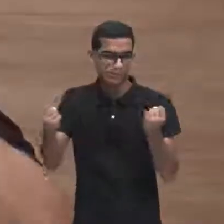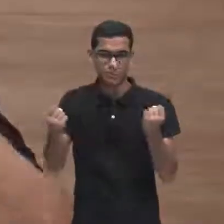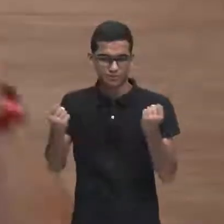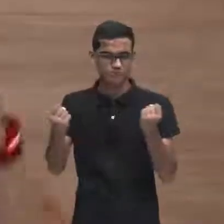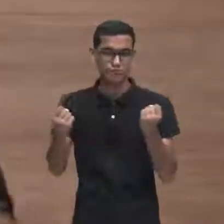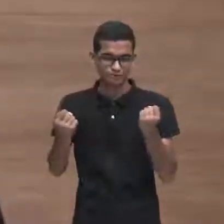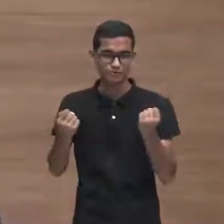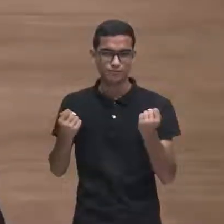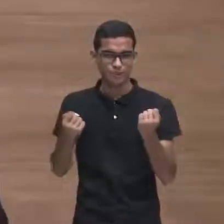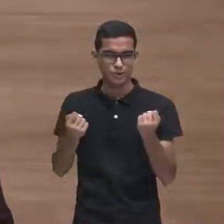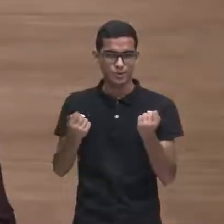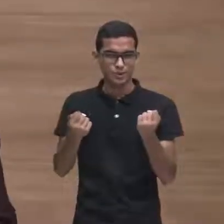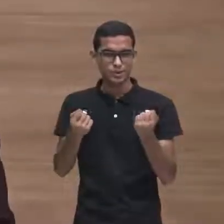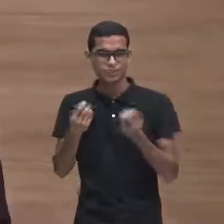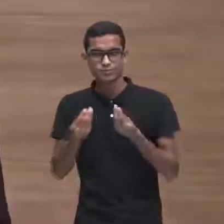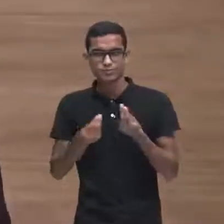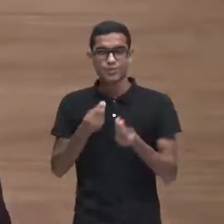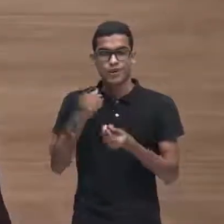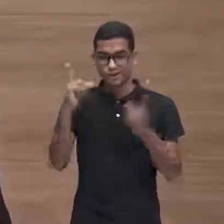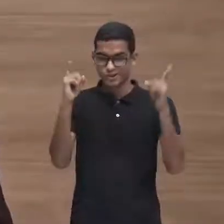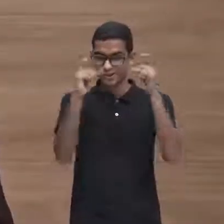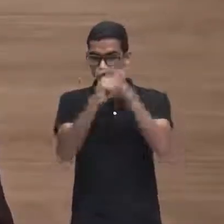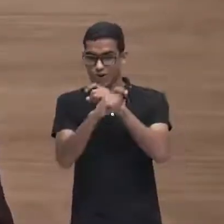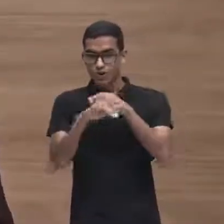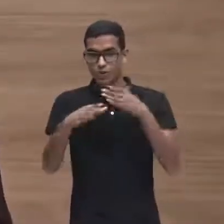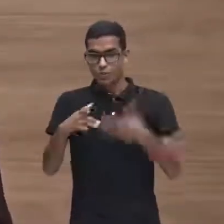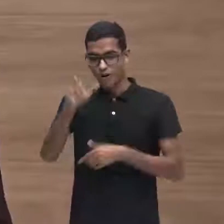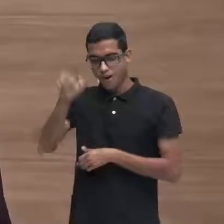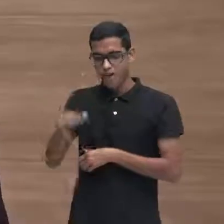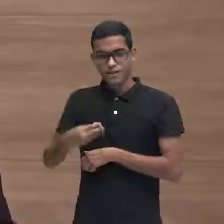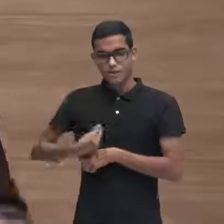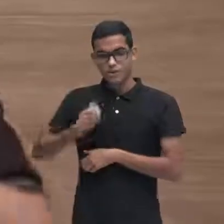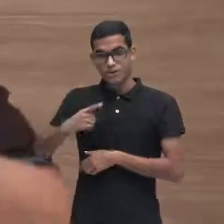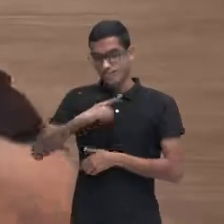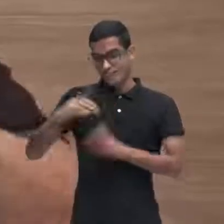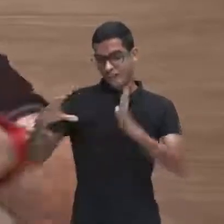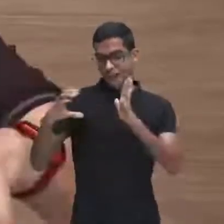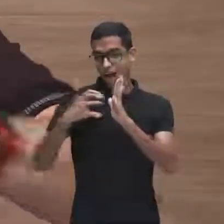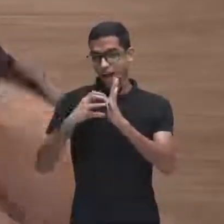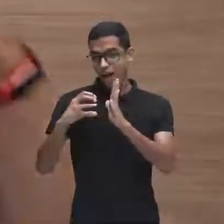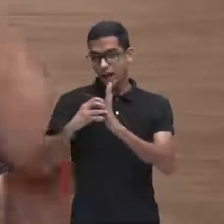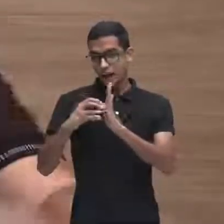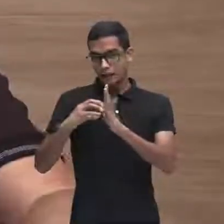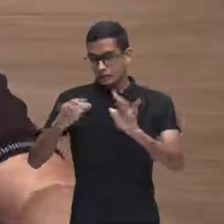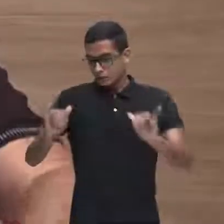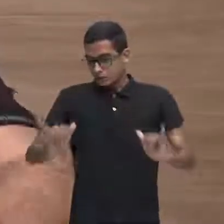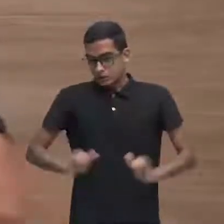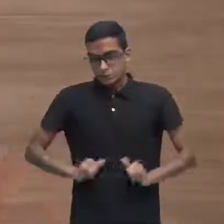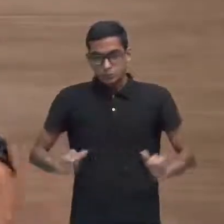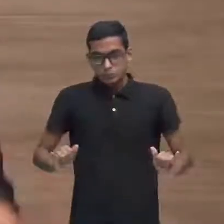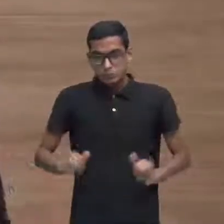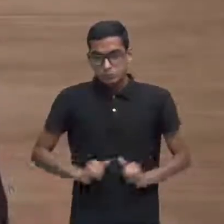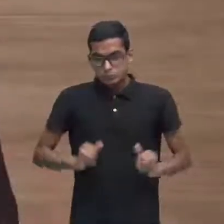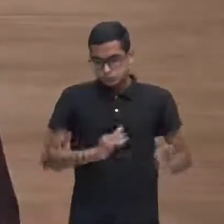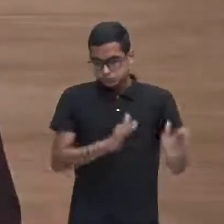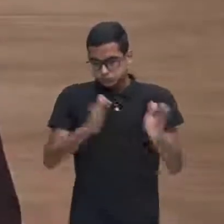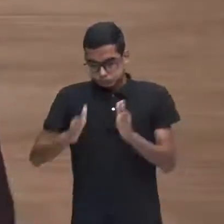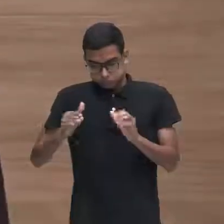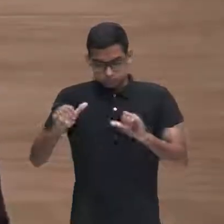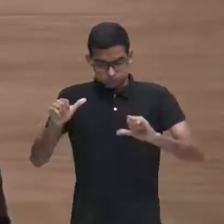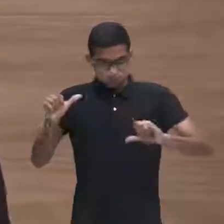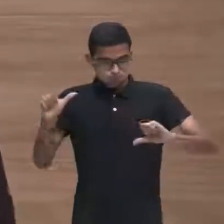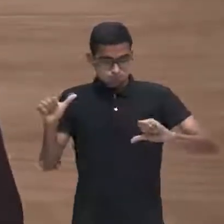nós não conseguimos supor. A vida dessas pessoas, ela sofre uma mudança tão severa,